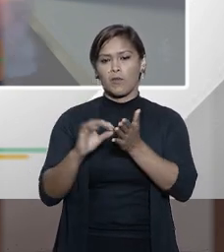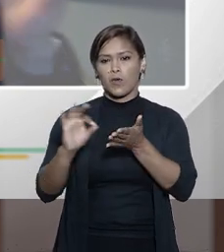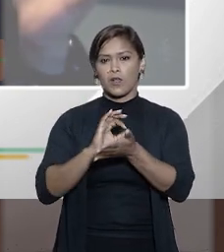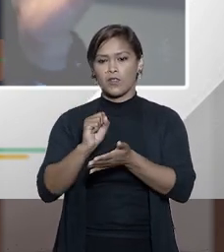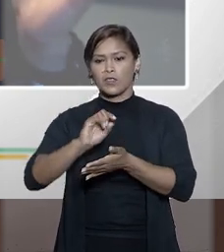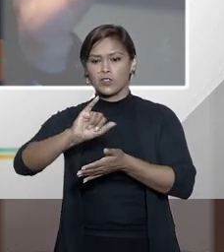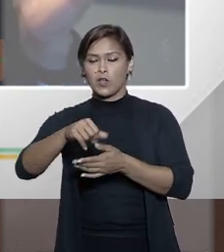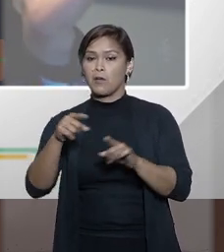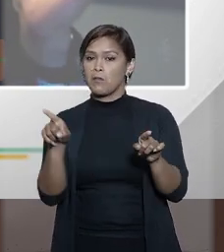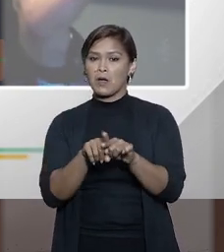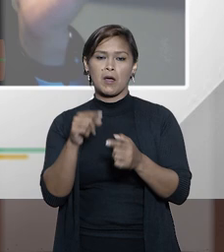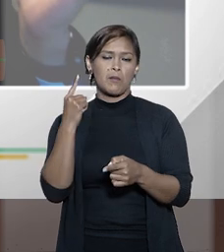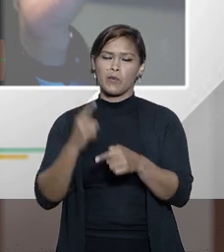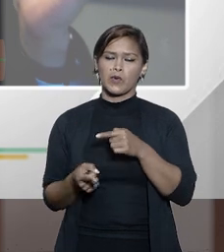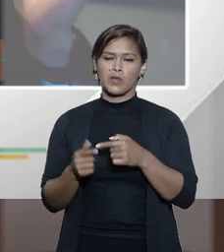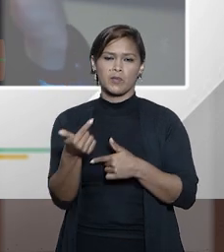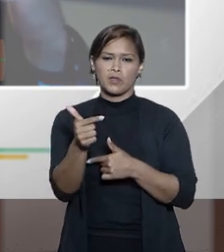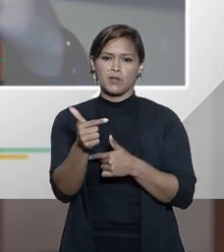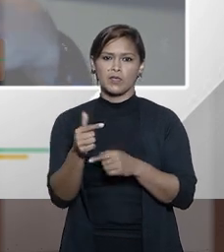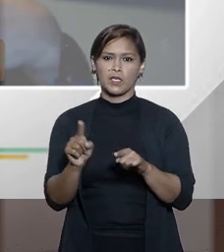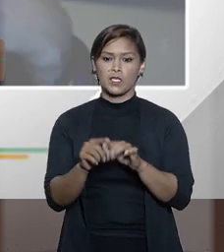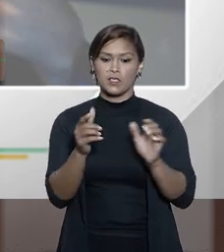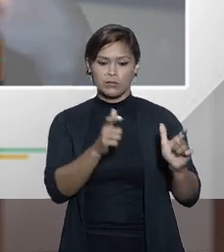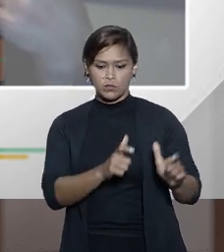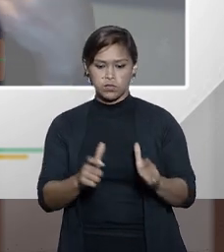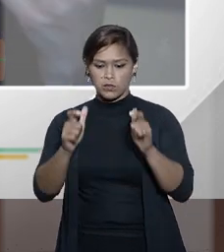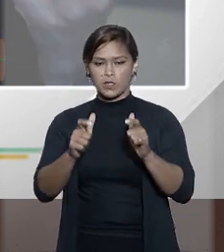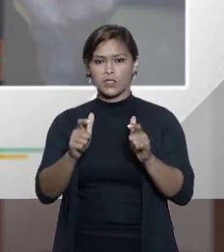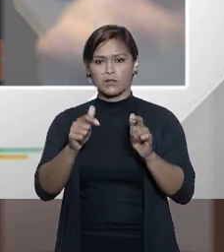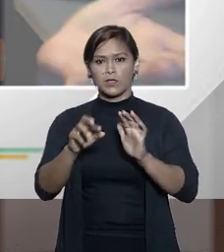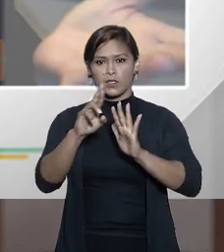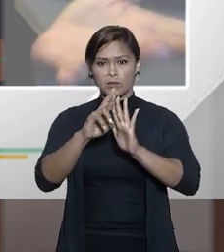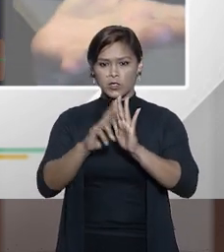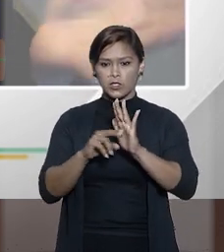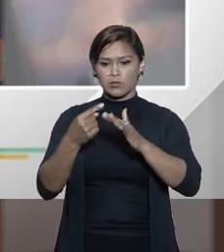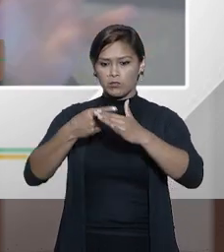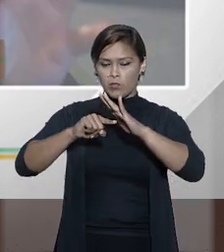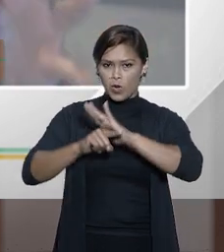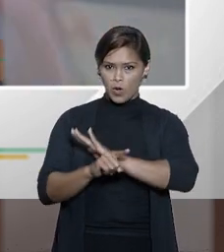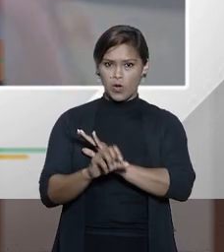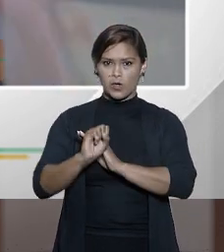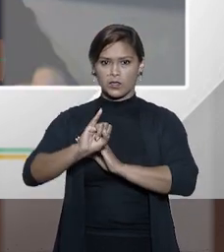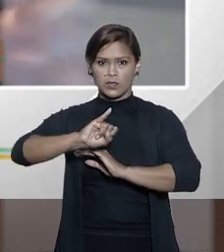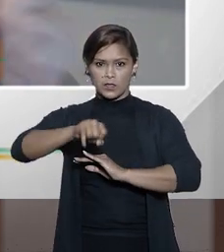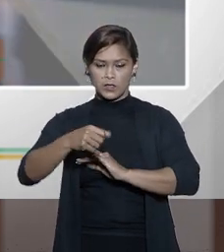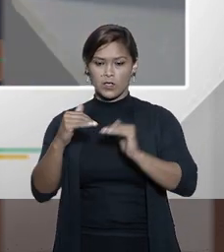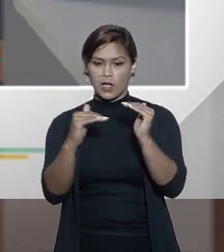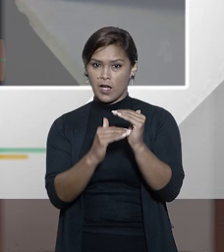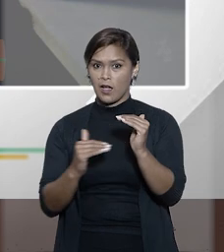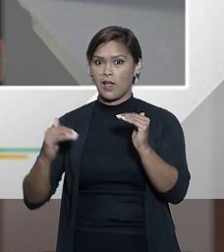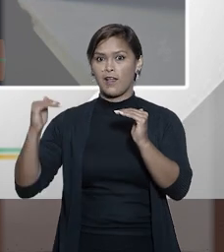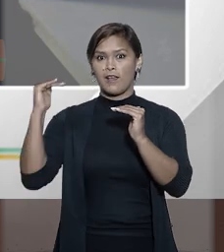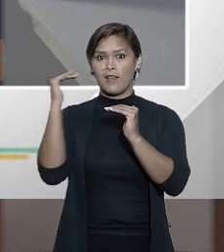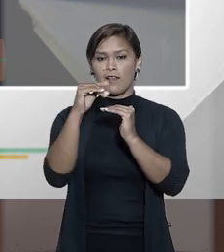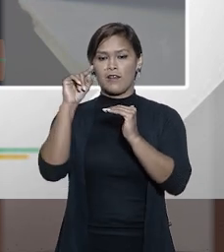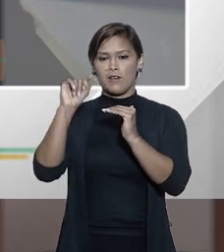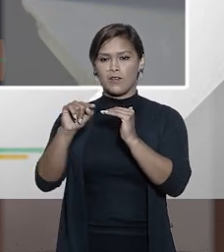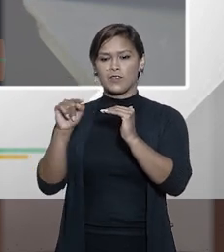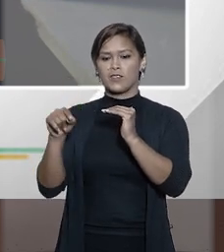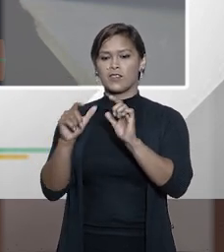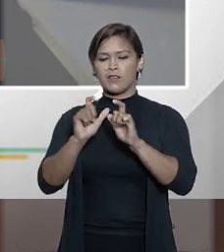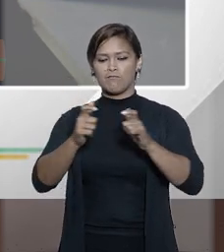STJ mas também não proíbe então há um espaço para o regime interno do STJ alcançar esse